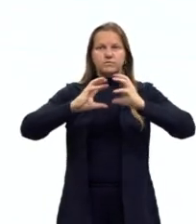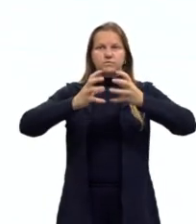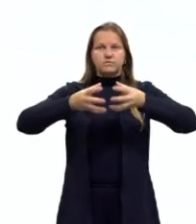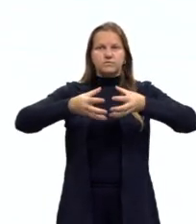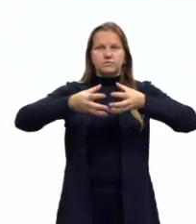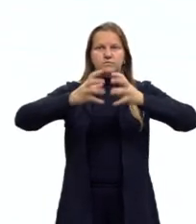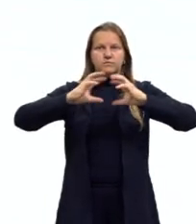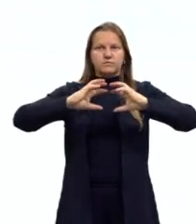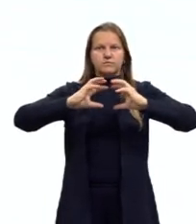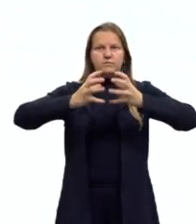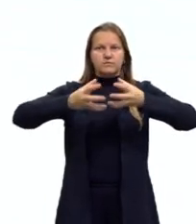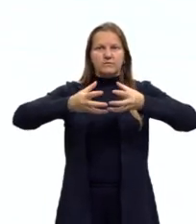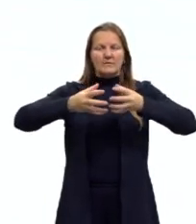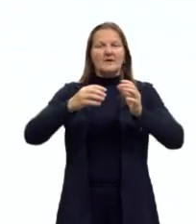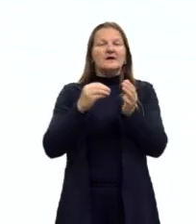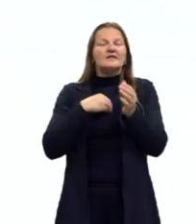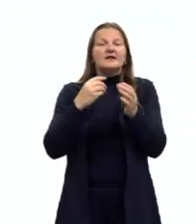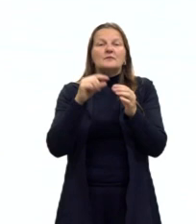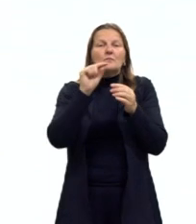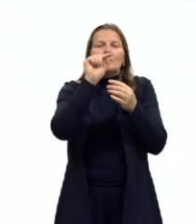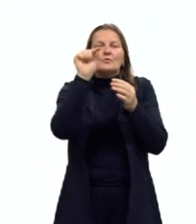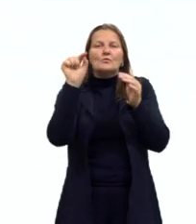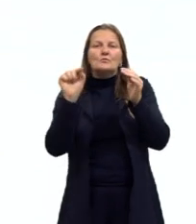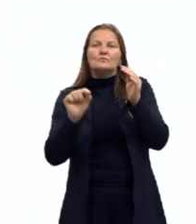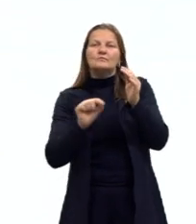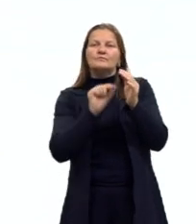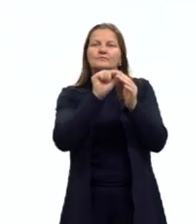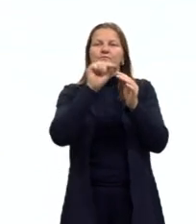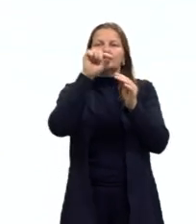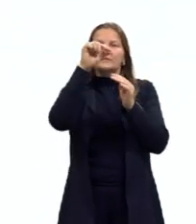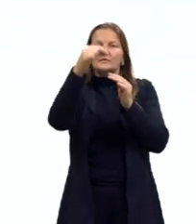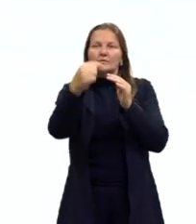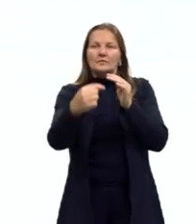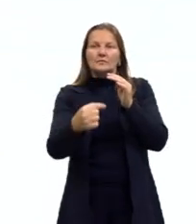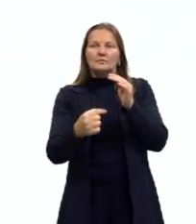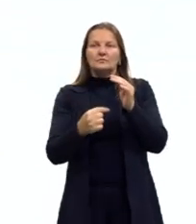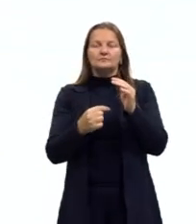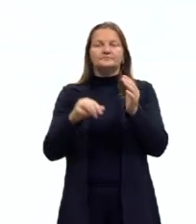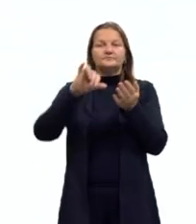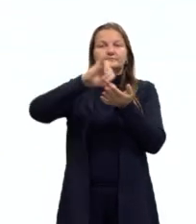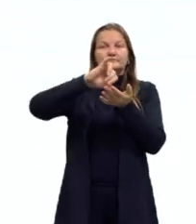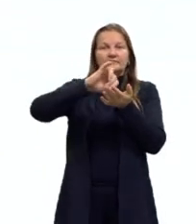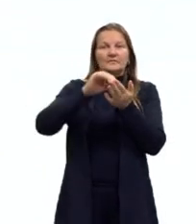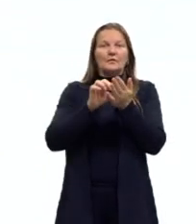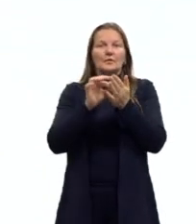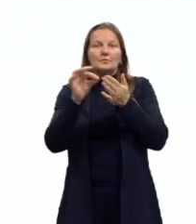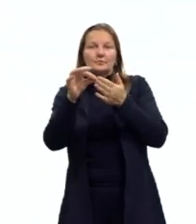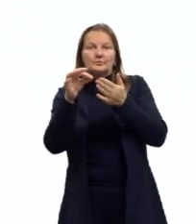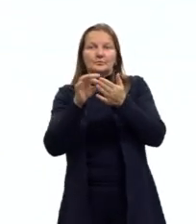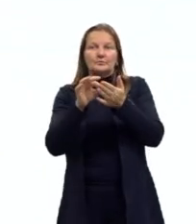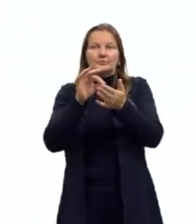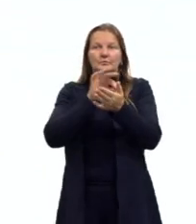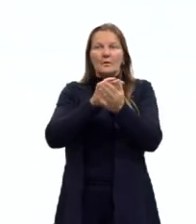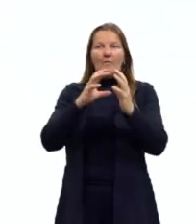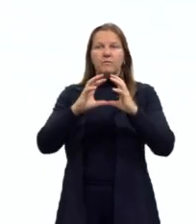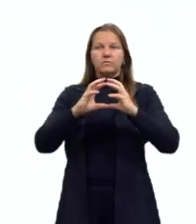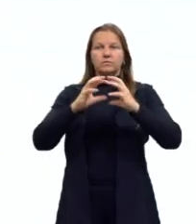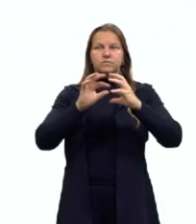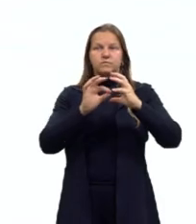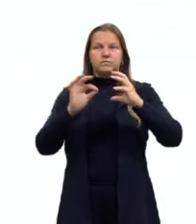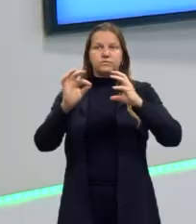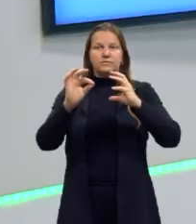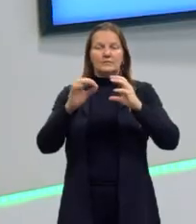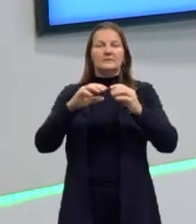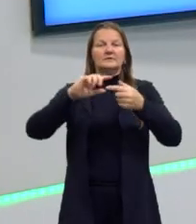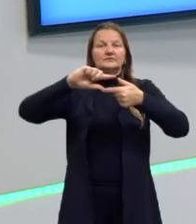definida como um conjunto de pontos que distam do centro a uma mesma medida. Então nós vimos na parte da